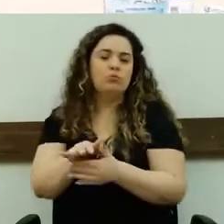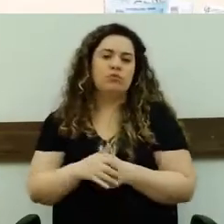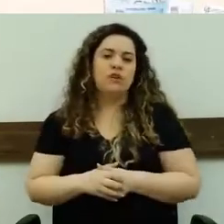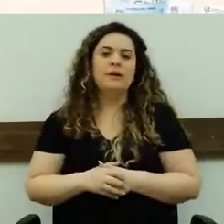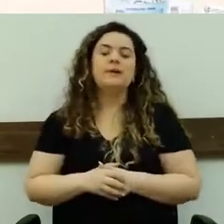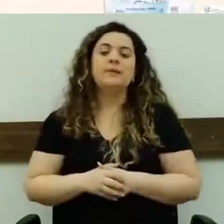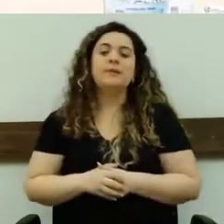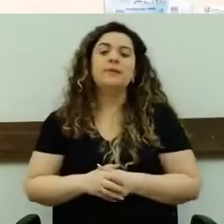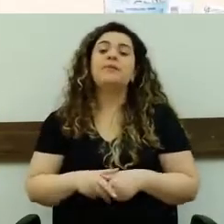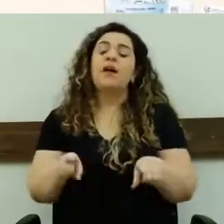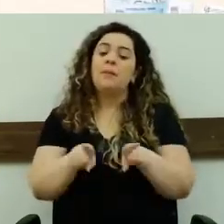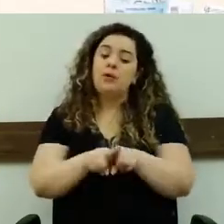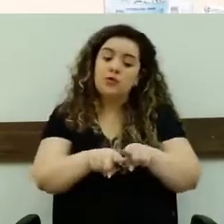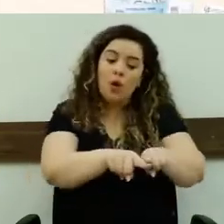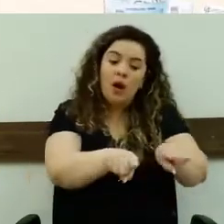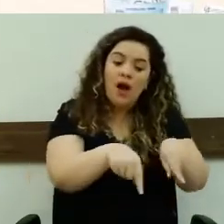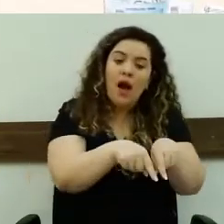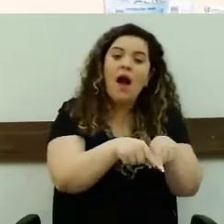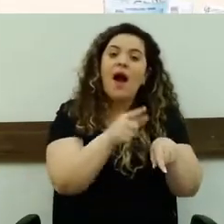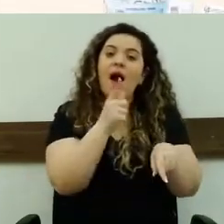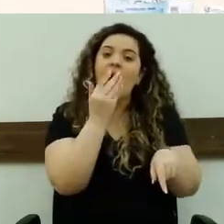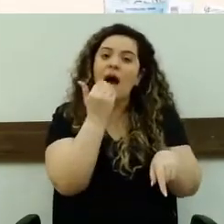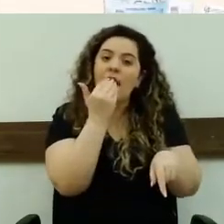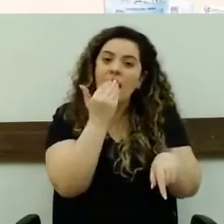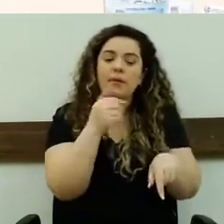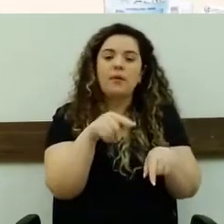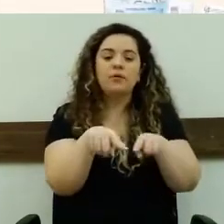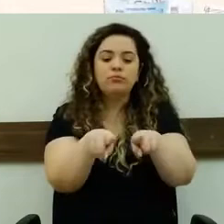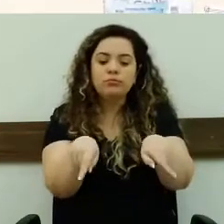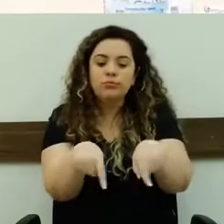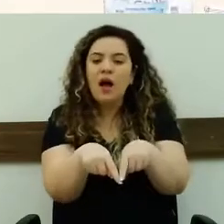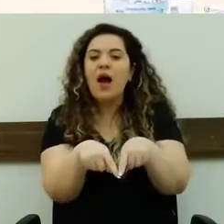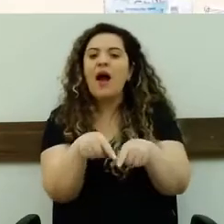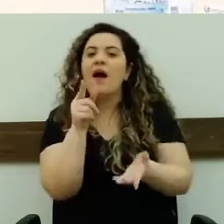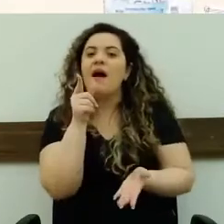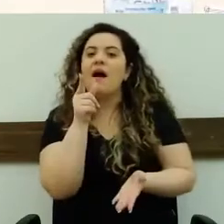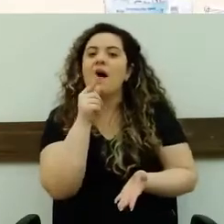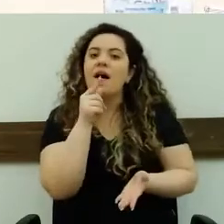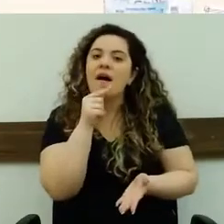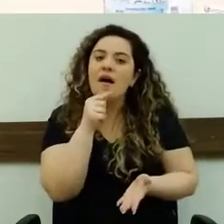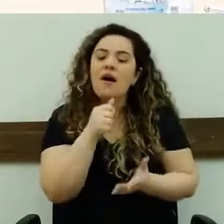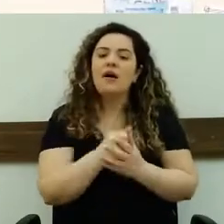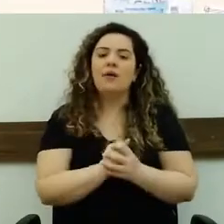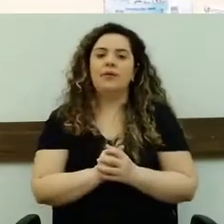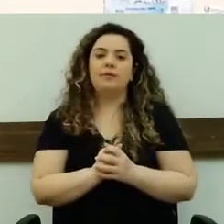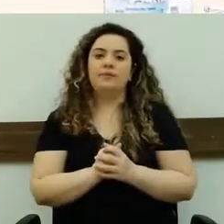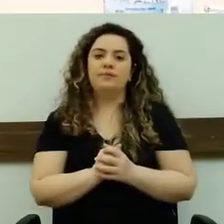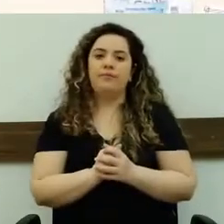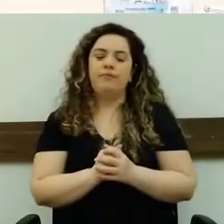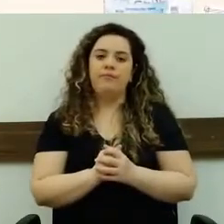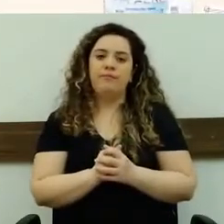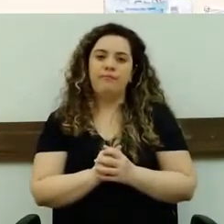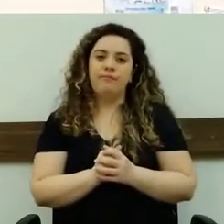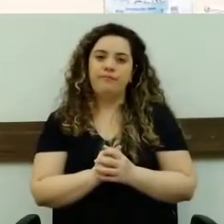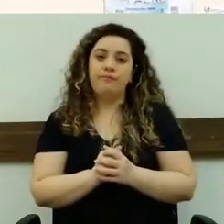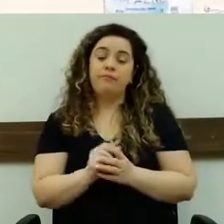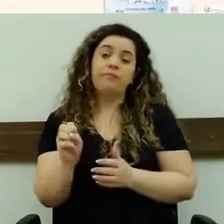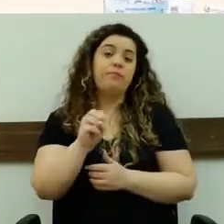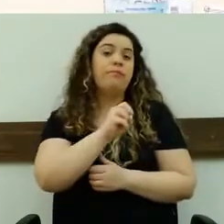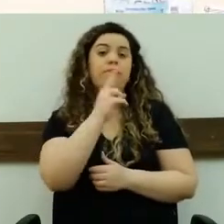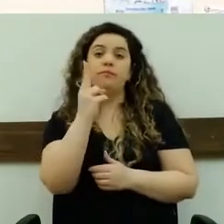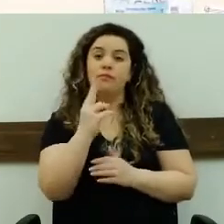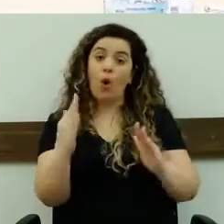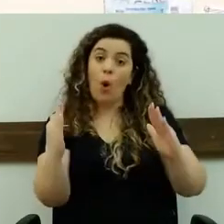colocado na calçada, claro que deixando livre a caminhabilidade, respeitando isso, uma casinha de